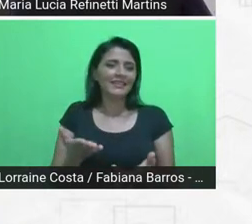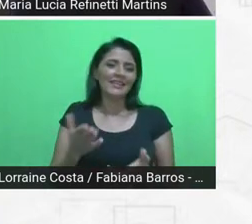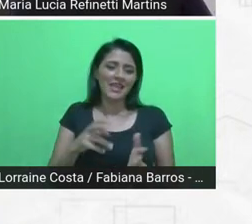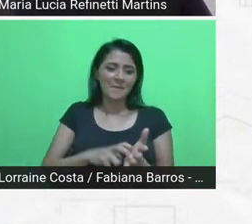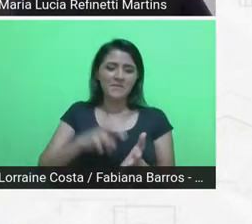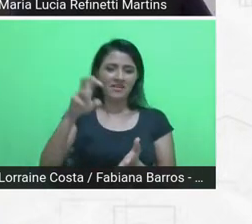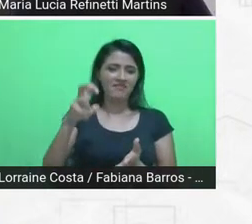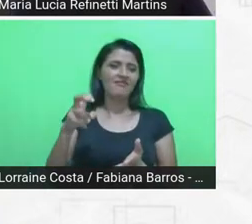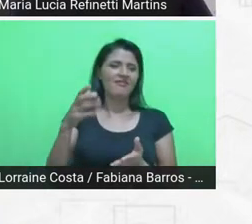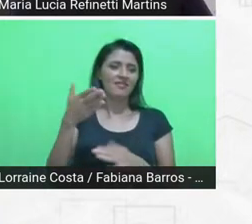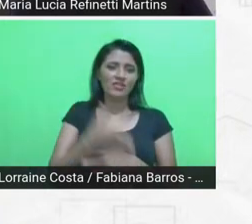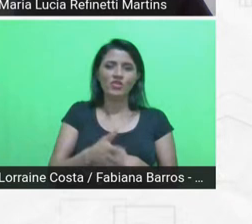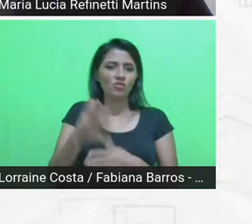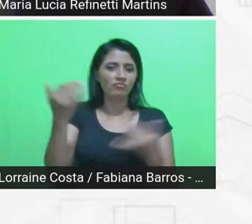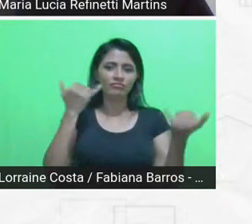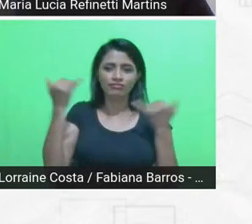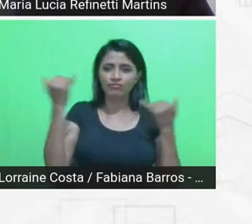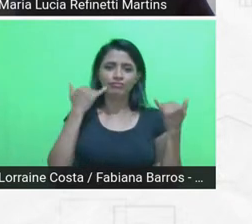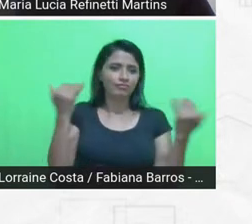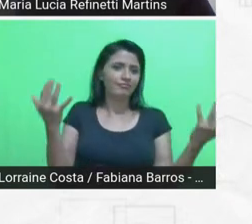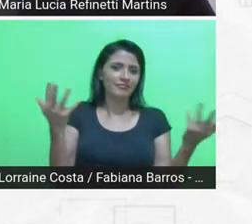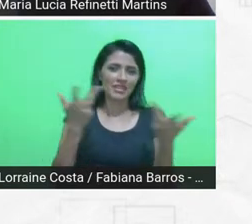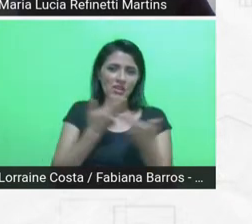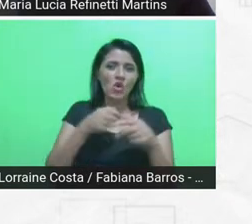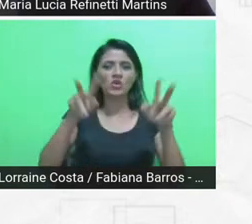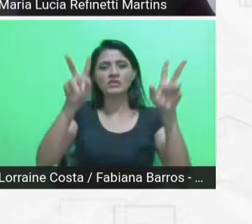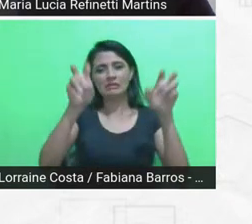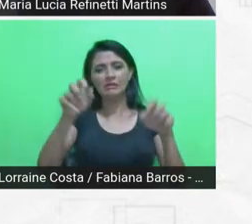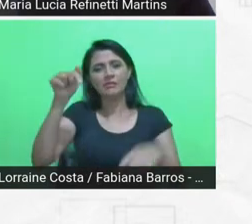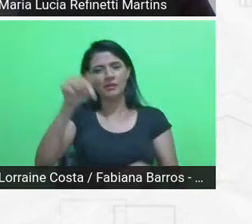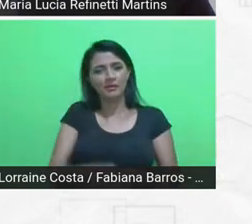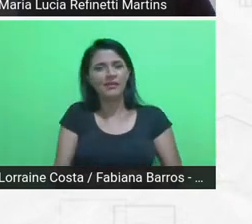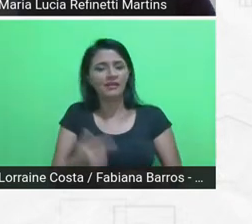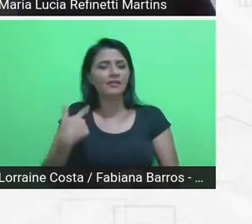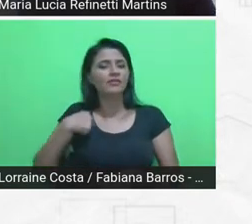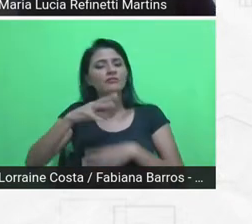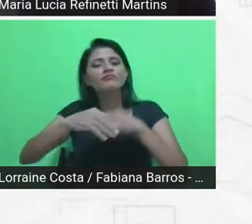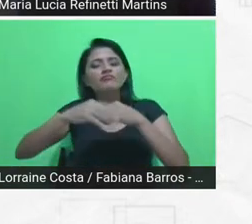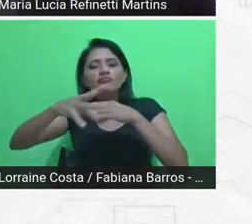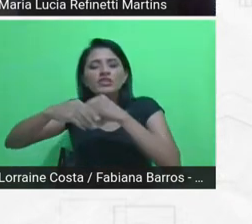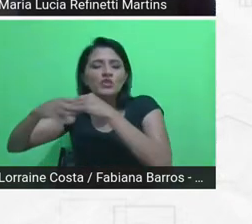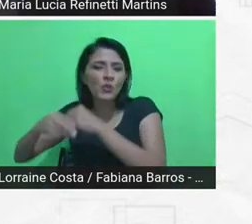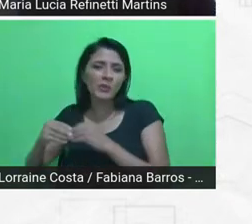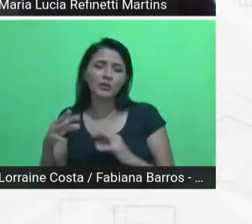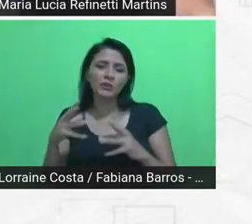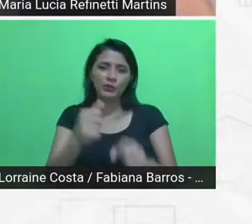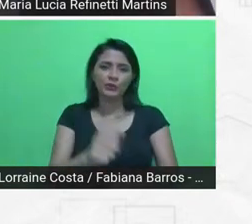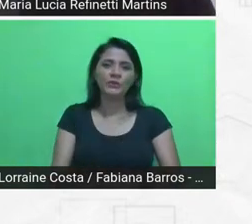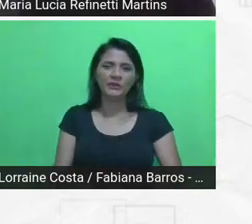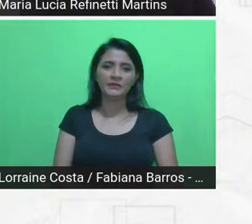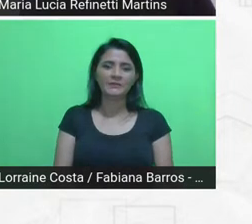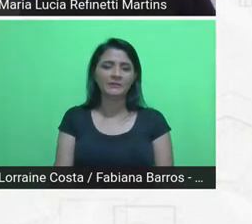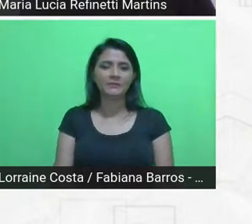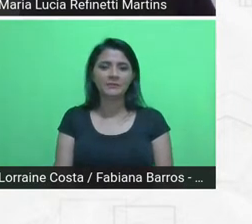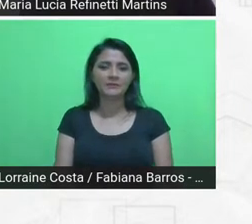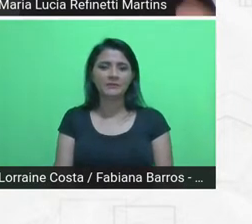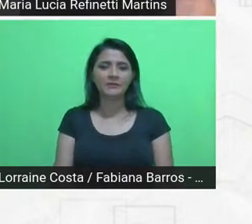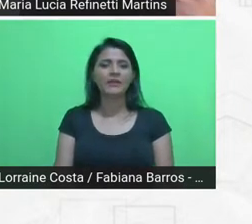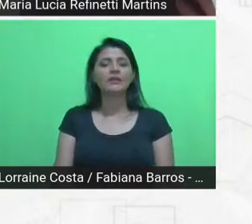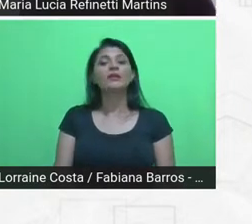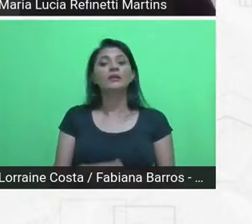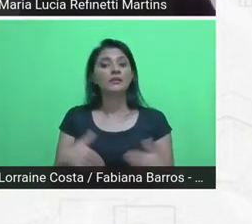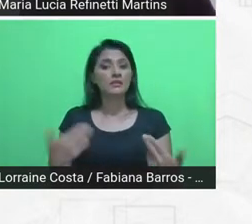ouvindo coisas maravilhosas aqui, que a gente vai somando tudo isso, né? Então, eu vou